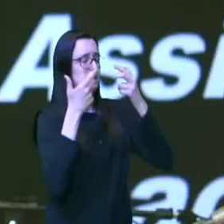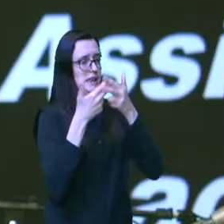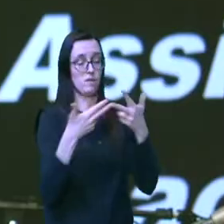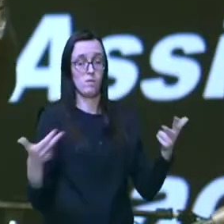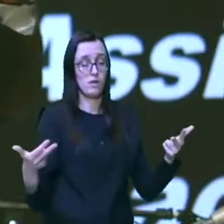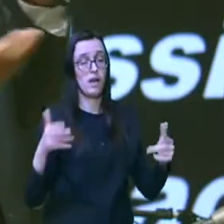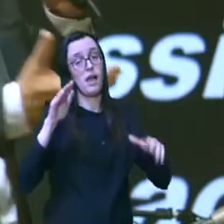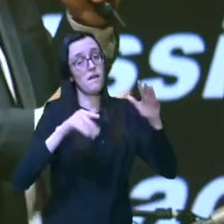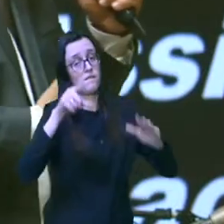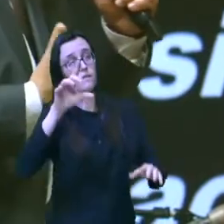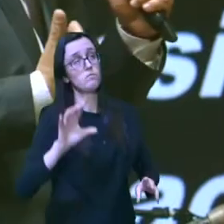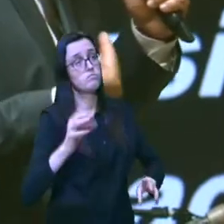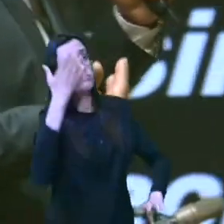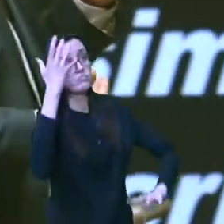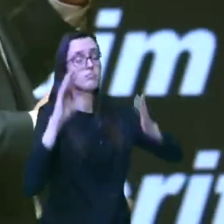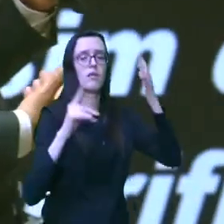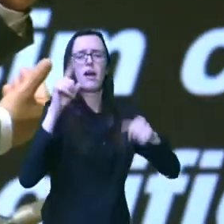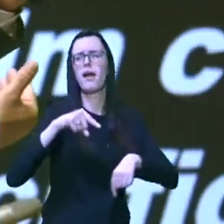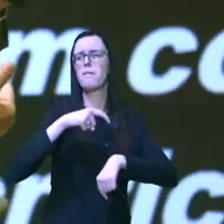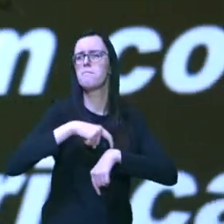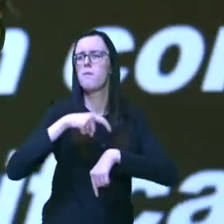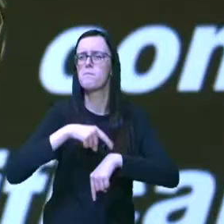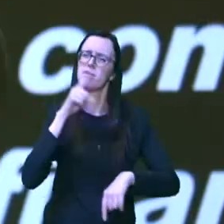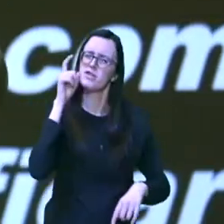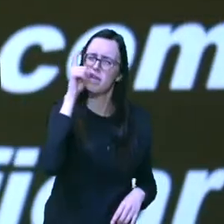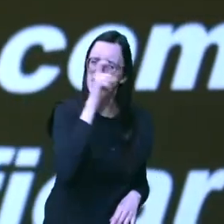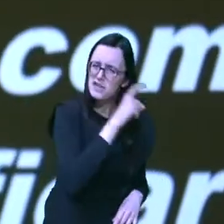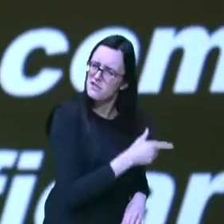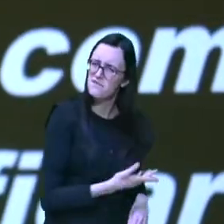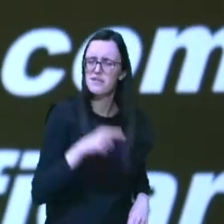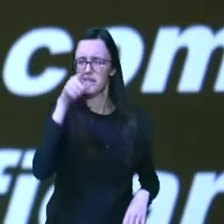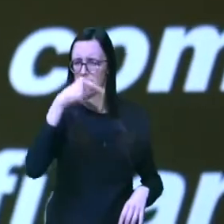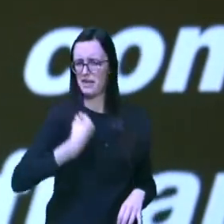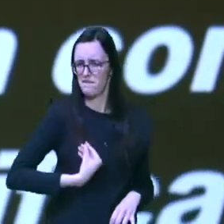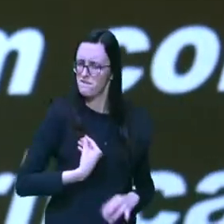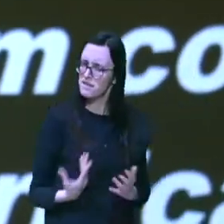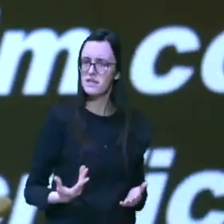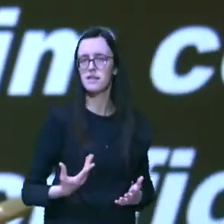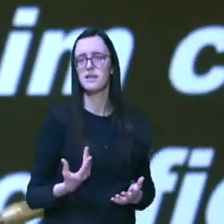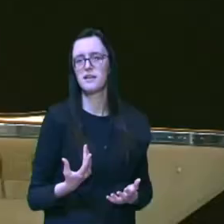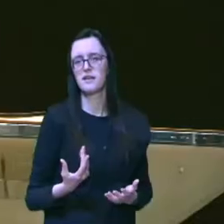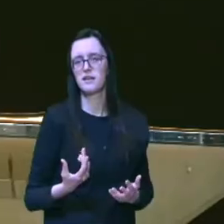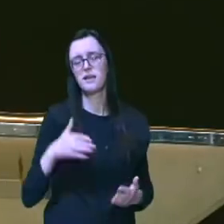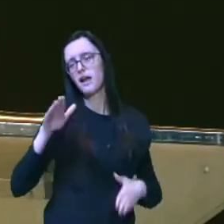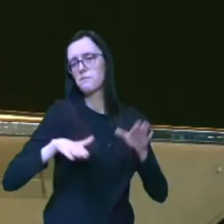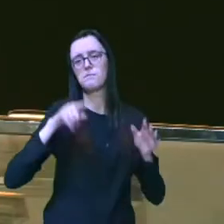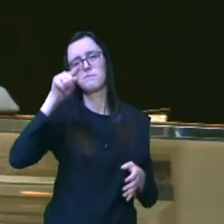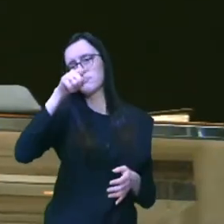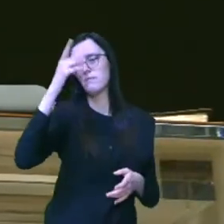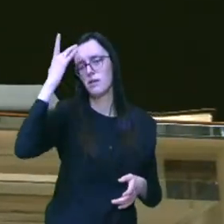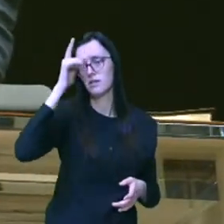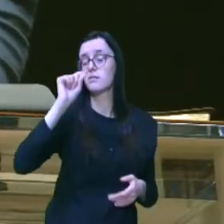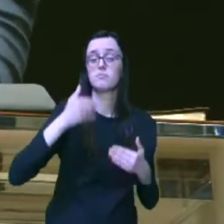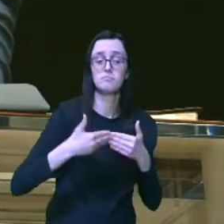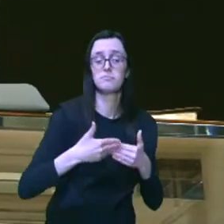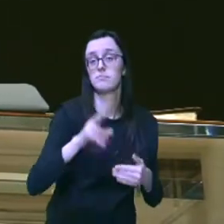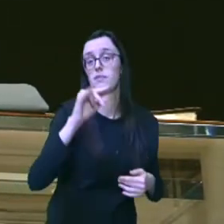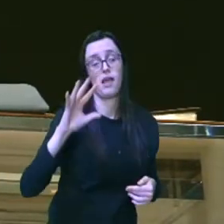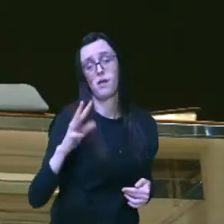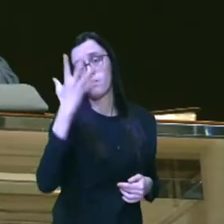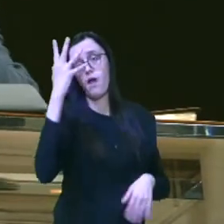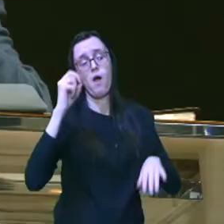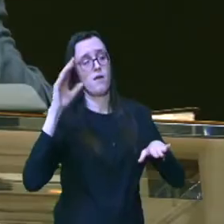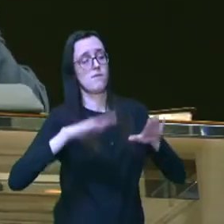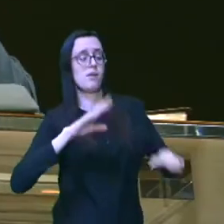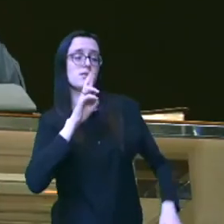talvez você esteja passando por momentos difíceis na sua vida onde você não saiba o que irá acontecer ou qual será